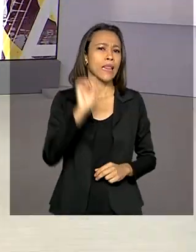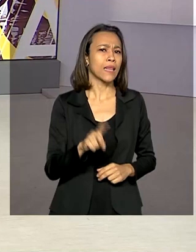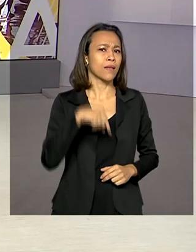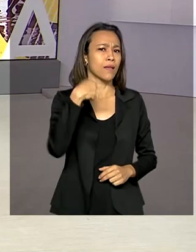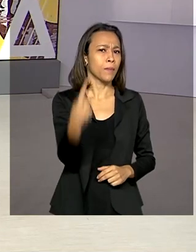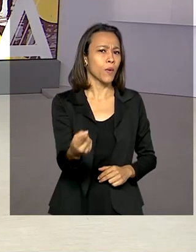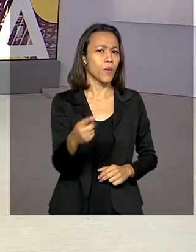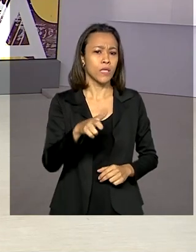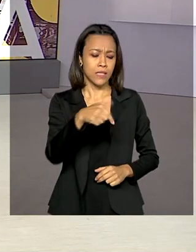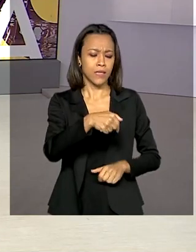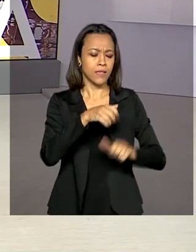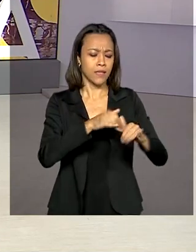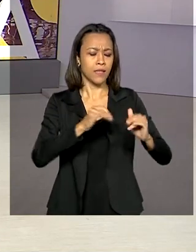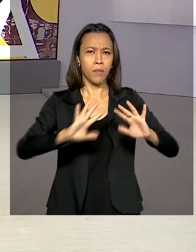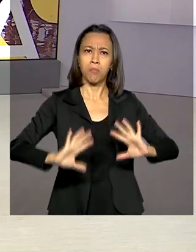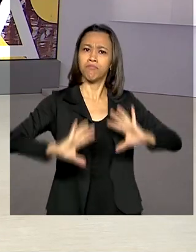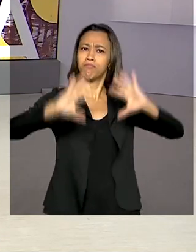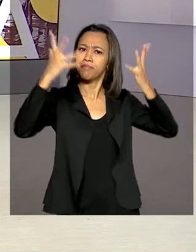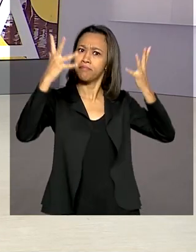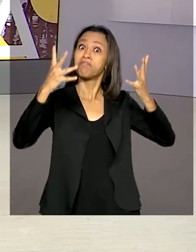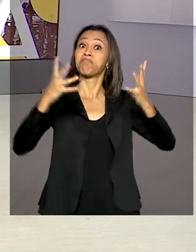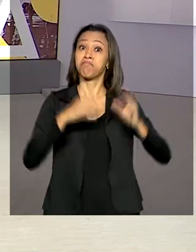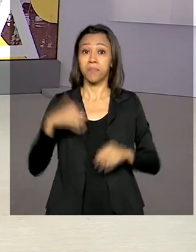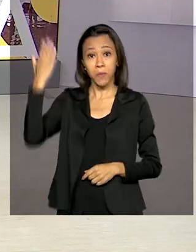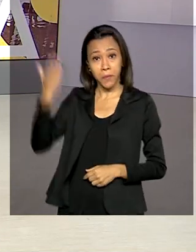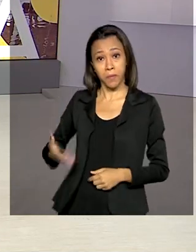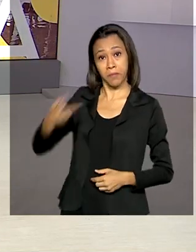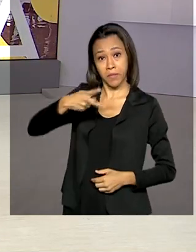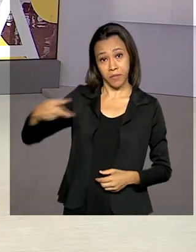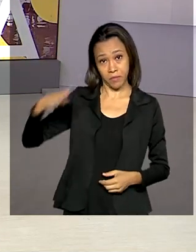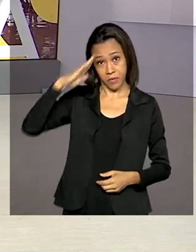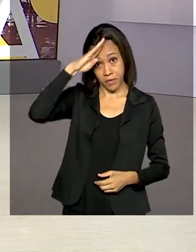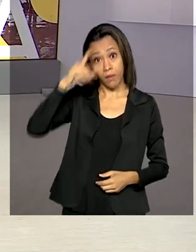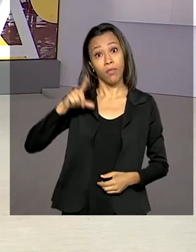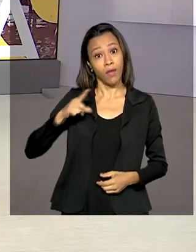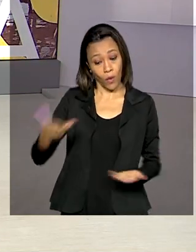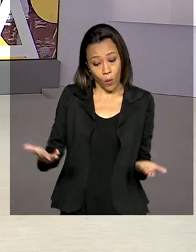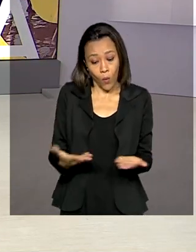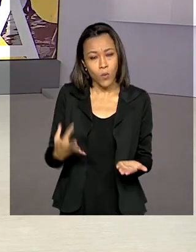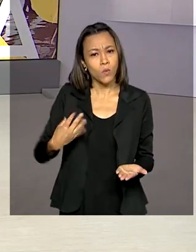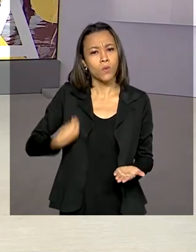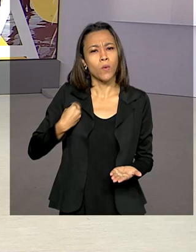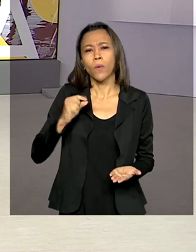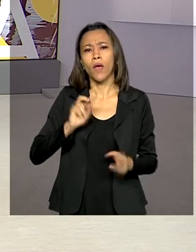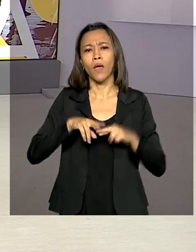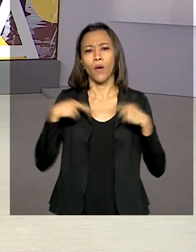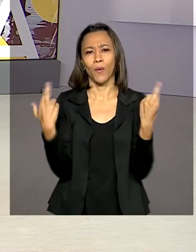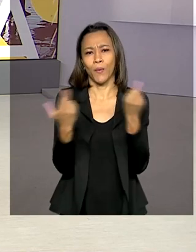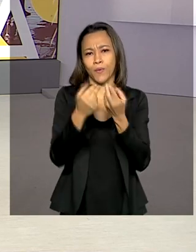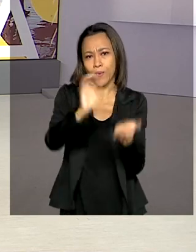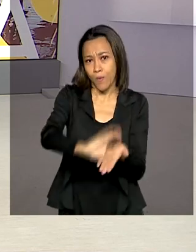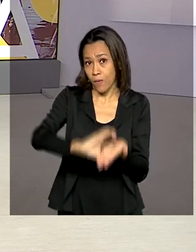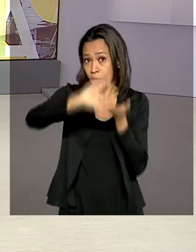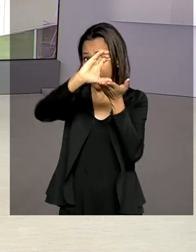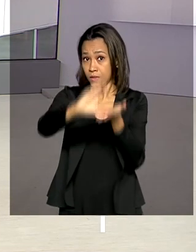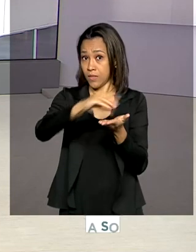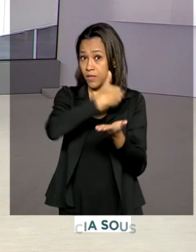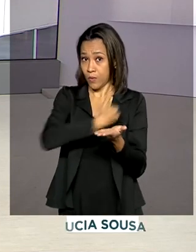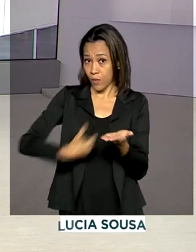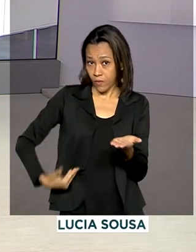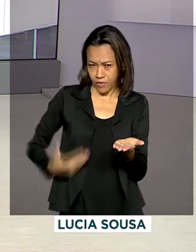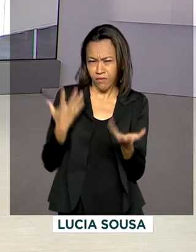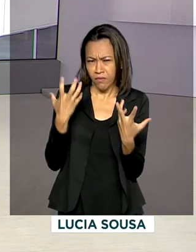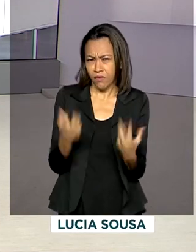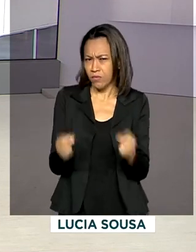comemorações do 7 de setembro, o presidente Jair Bolsonaro tem hoje reunião com o Conselho de Governo. Vamos falar sobre esse assunto com